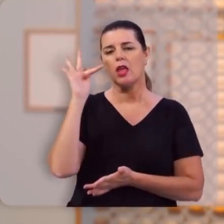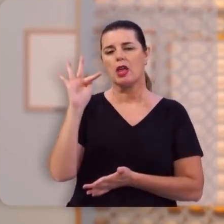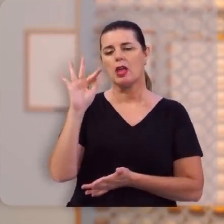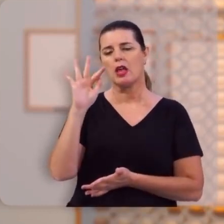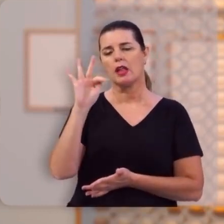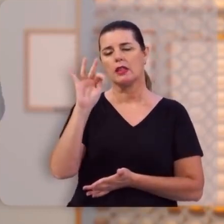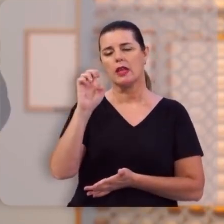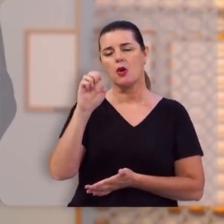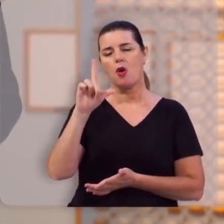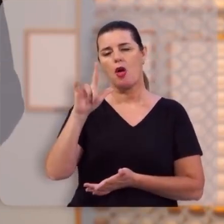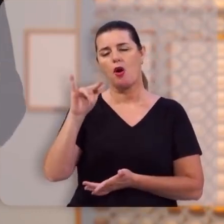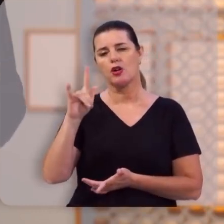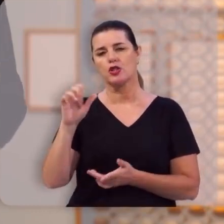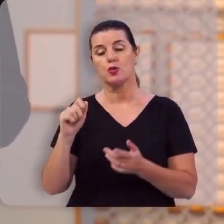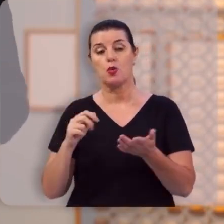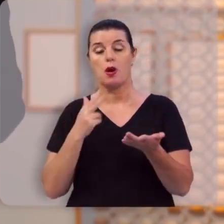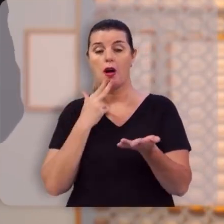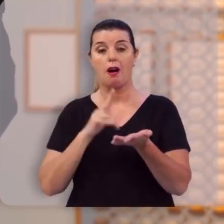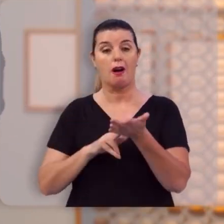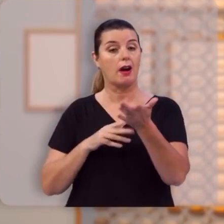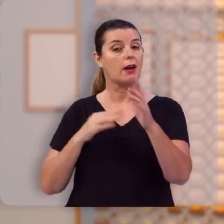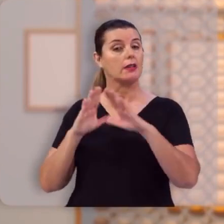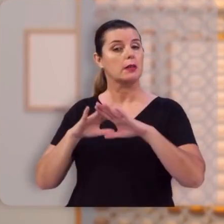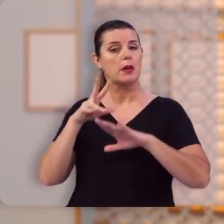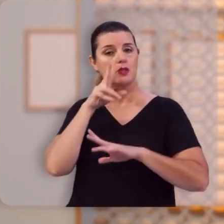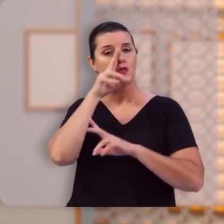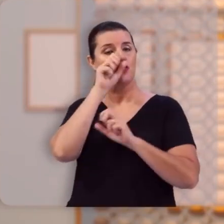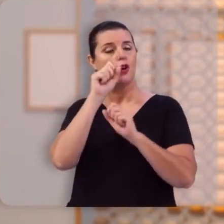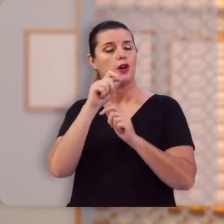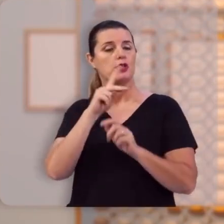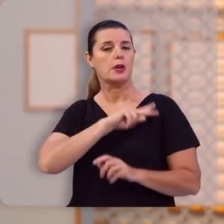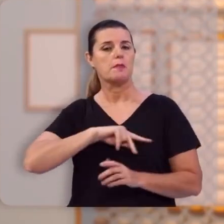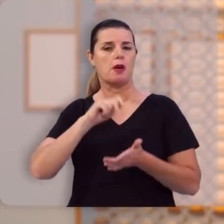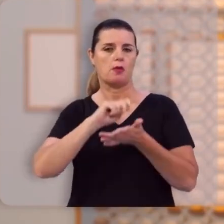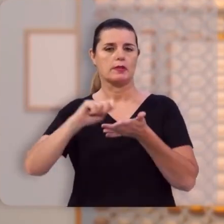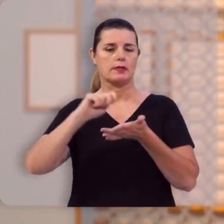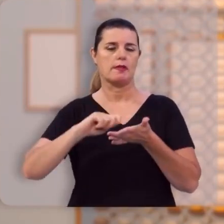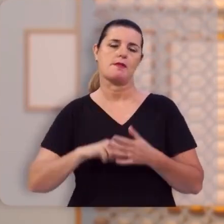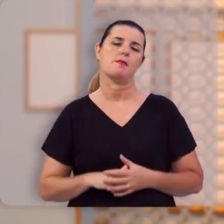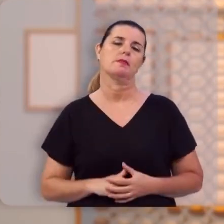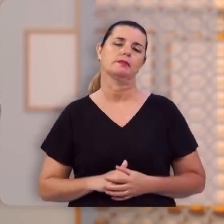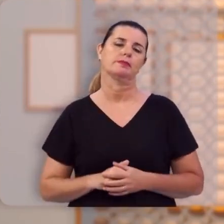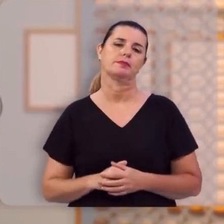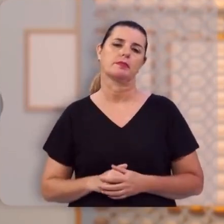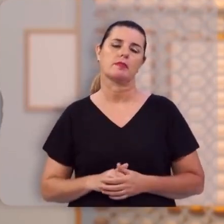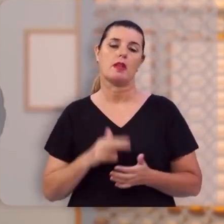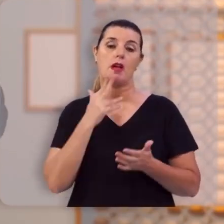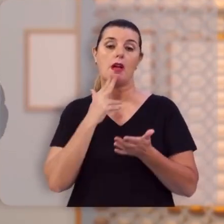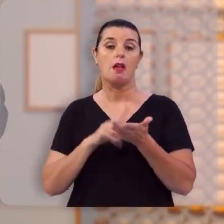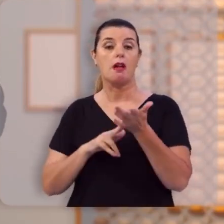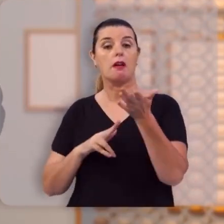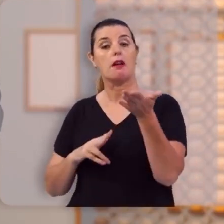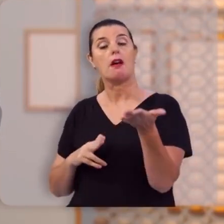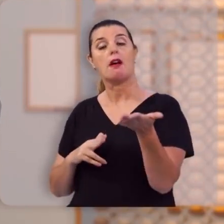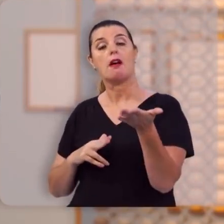A carta mais robusta que Paulo escreveu. A carta que